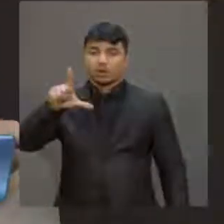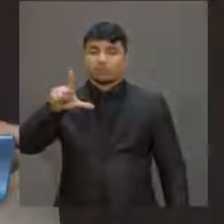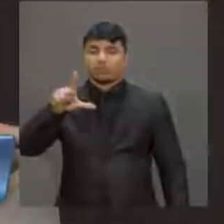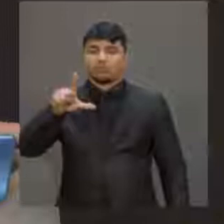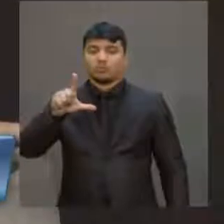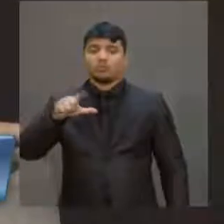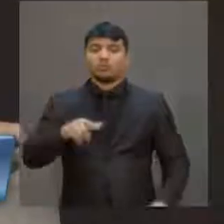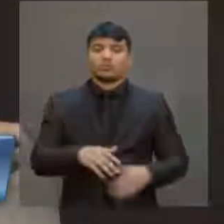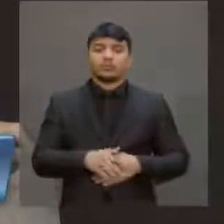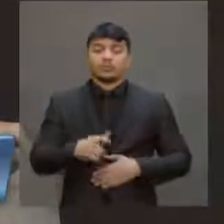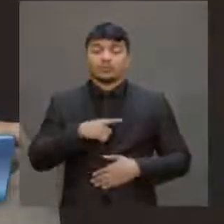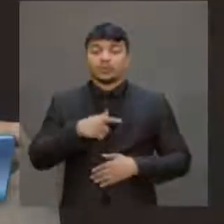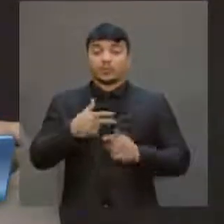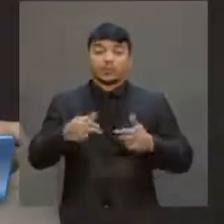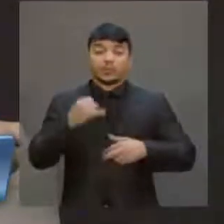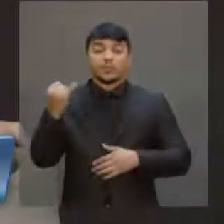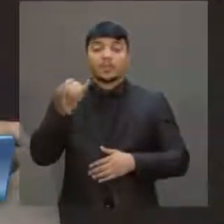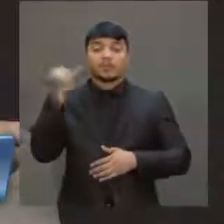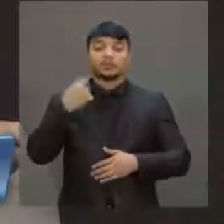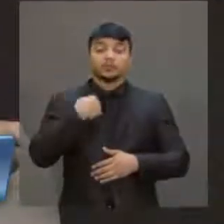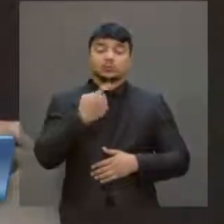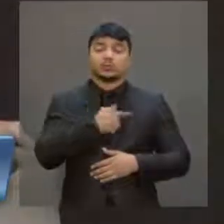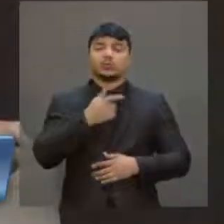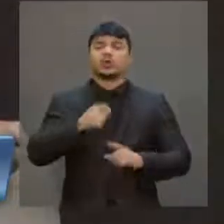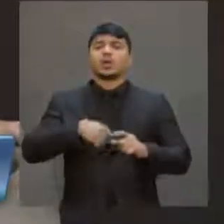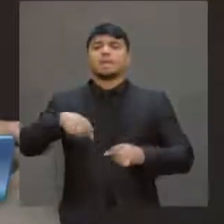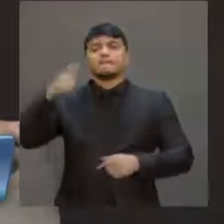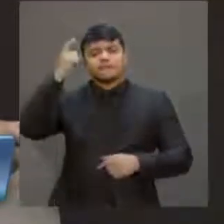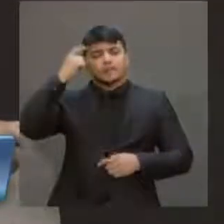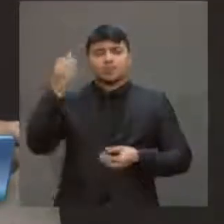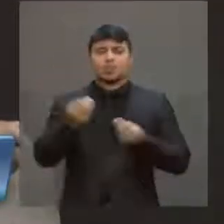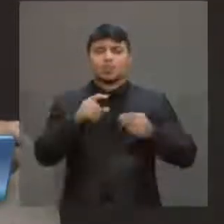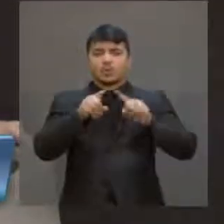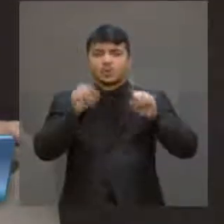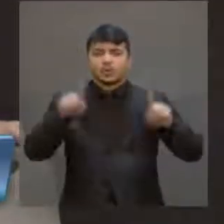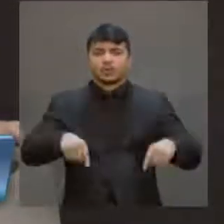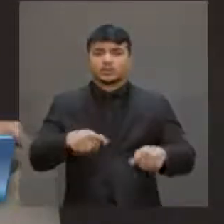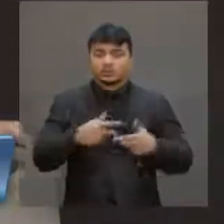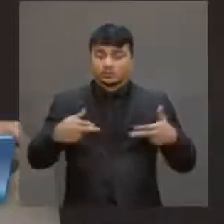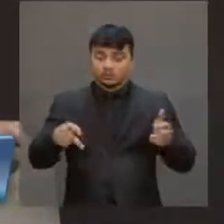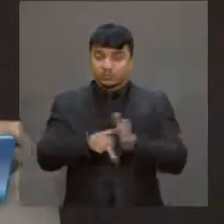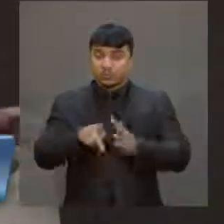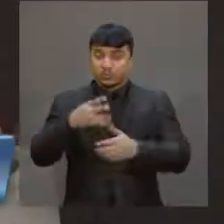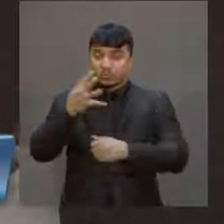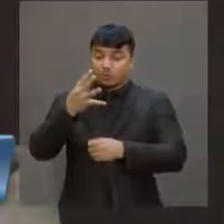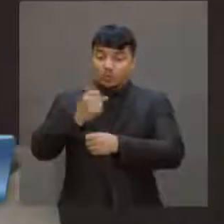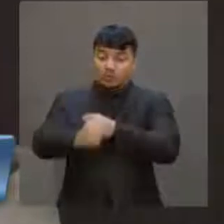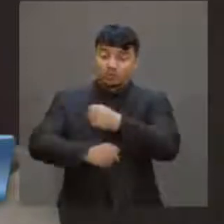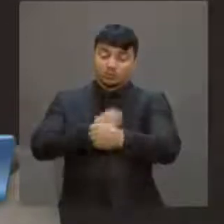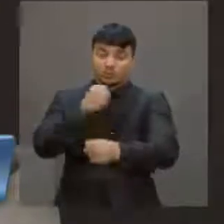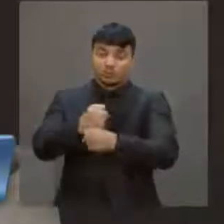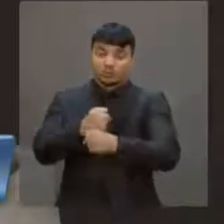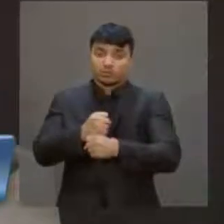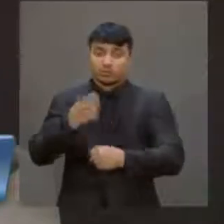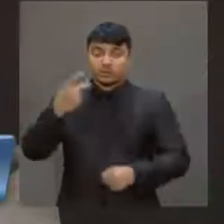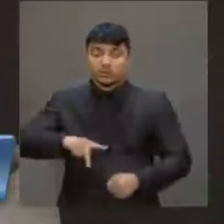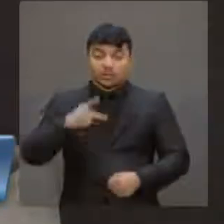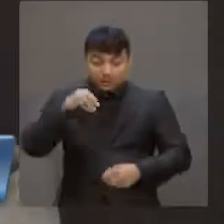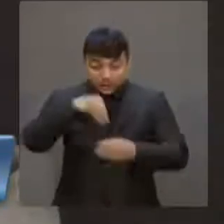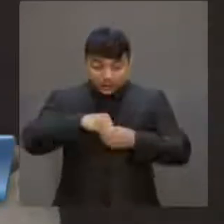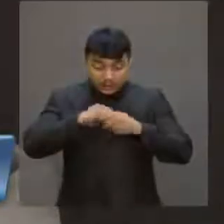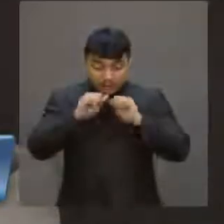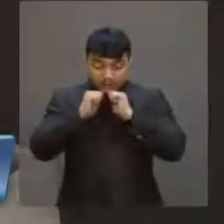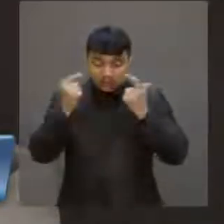Uma das questões importantes para nós é pensar o planejamento do setor público para os próximos quatro anos neste ambiente